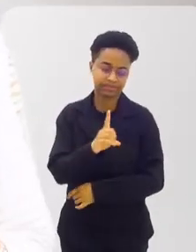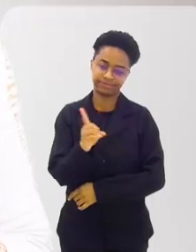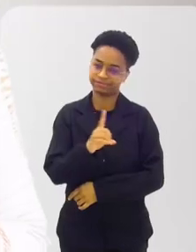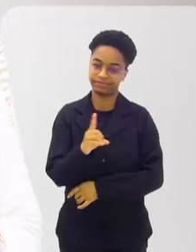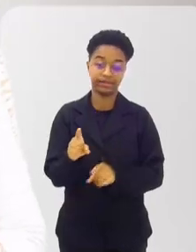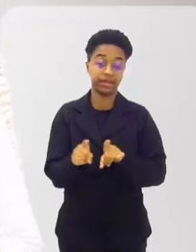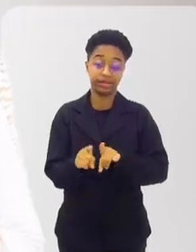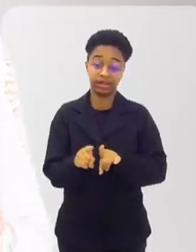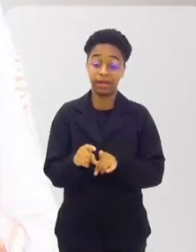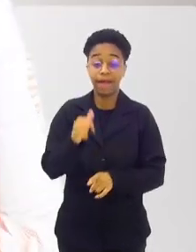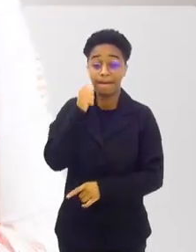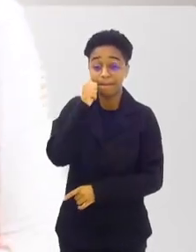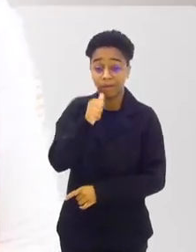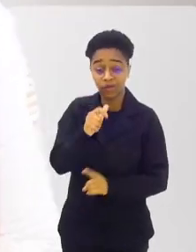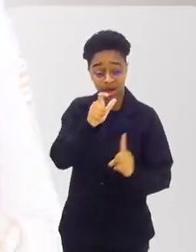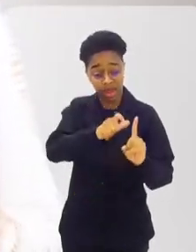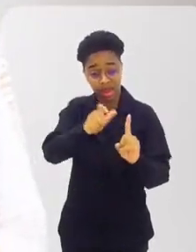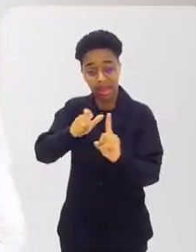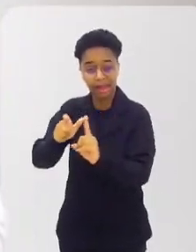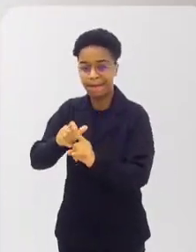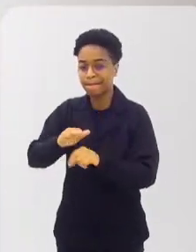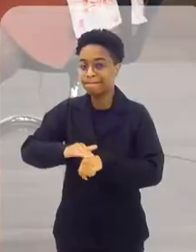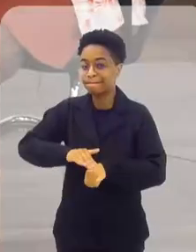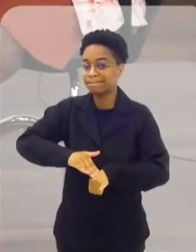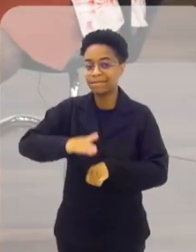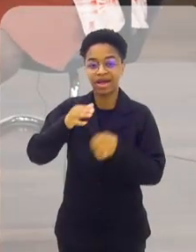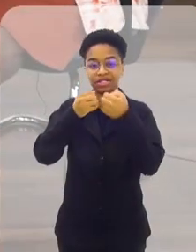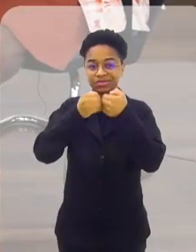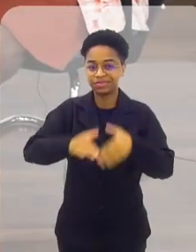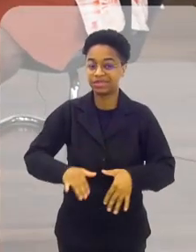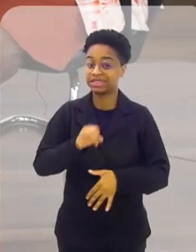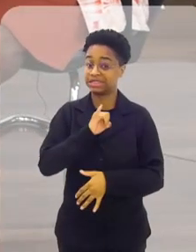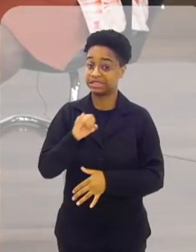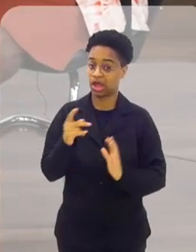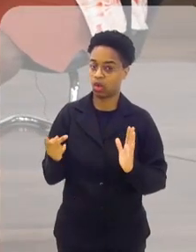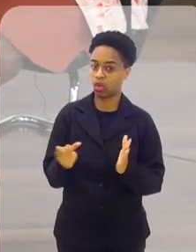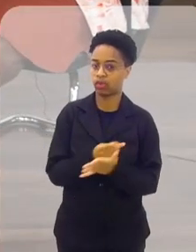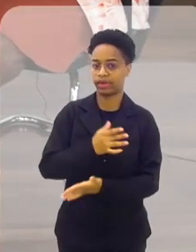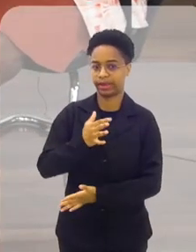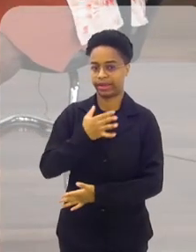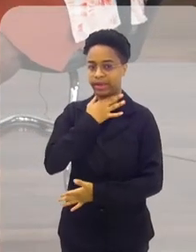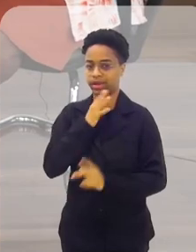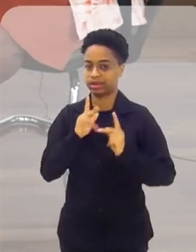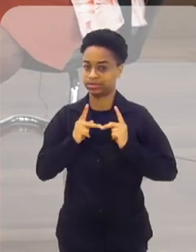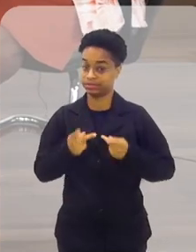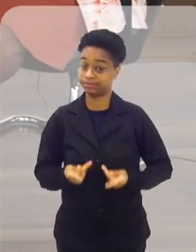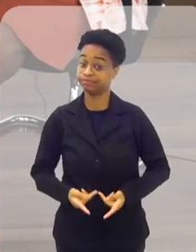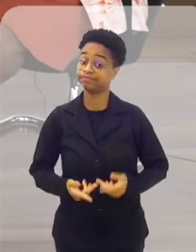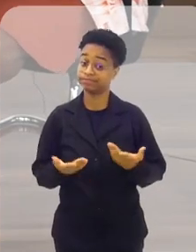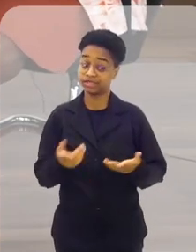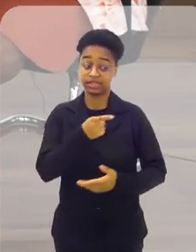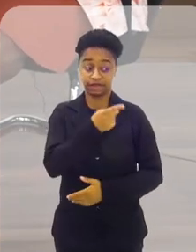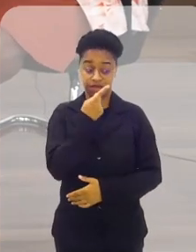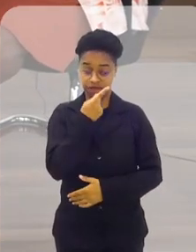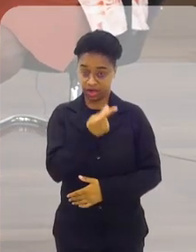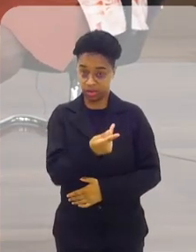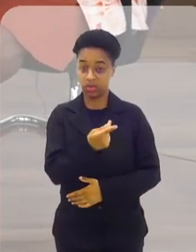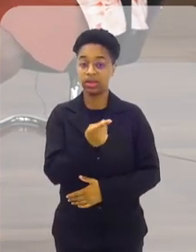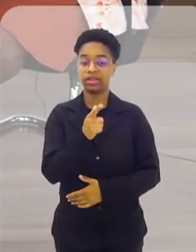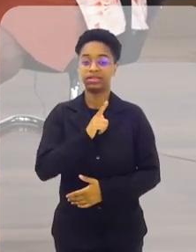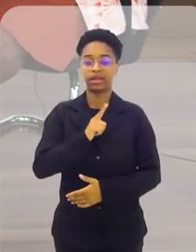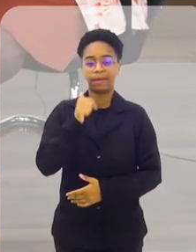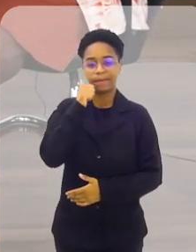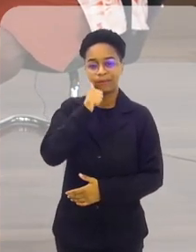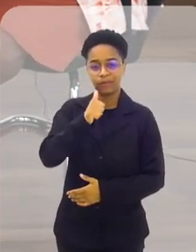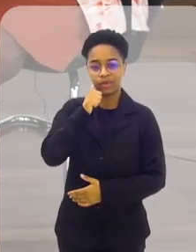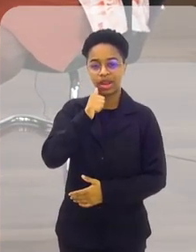isso também. Também são as mulheres as mais impactadas diante das crises humanitárias. Não à toa, você acabou de